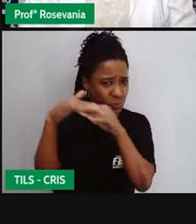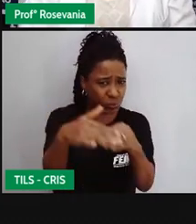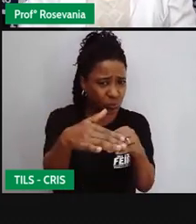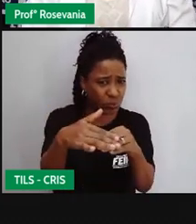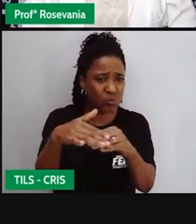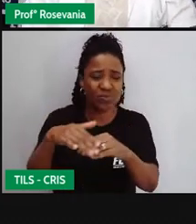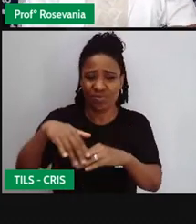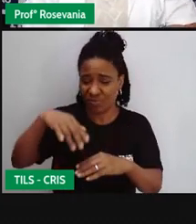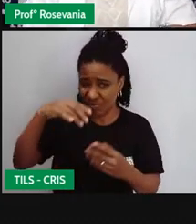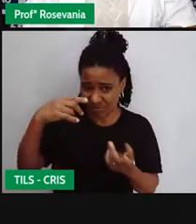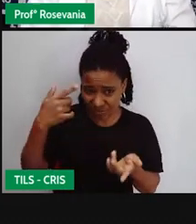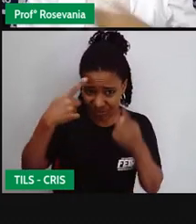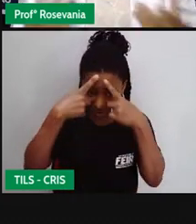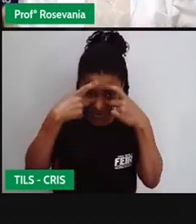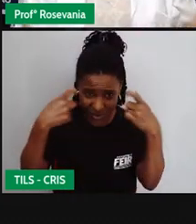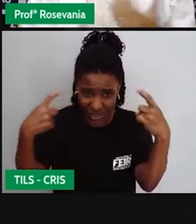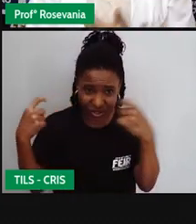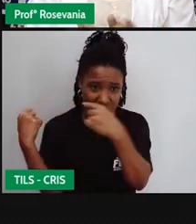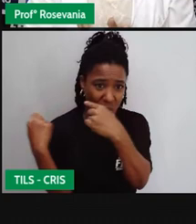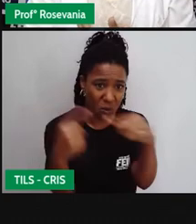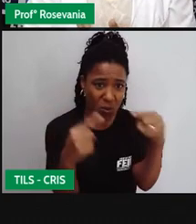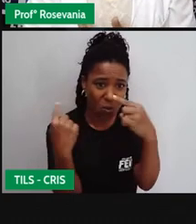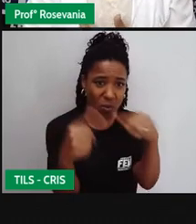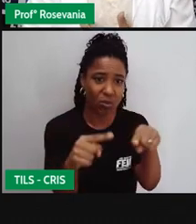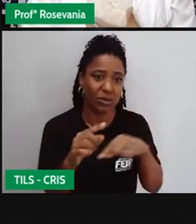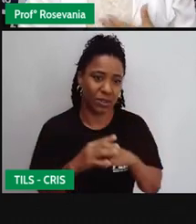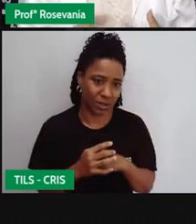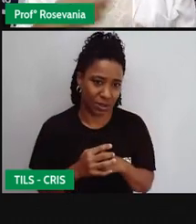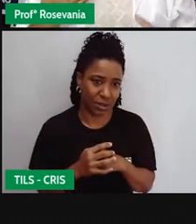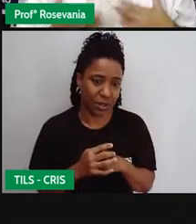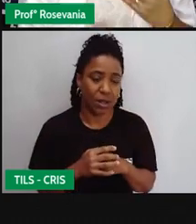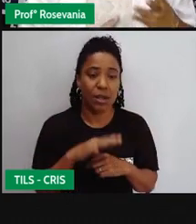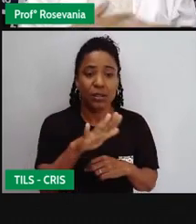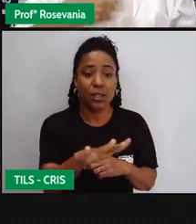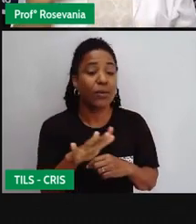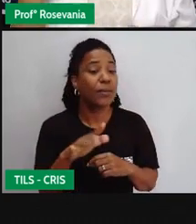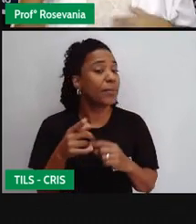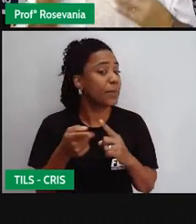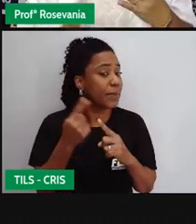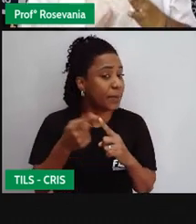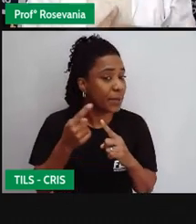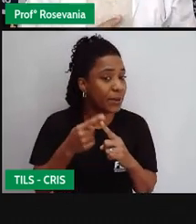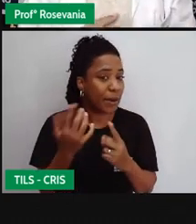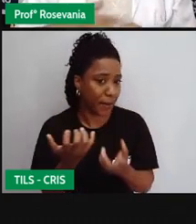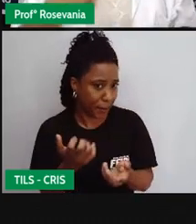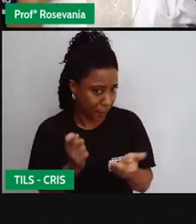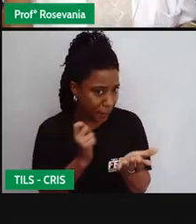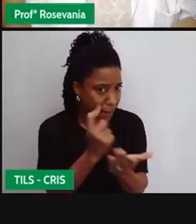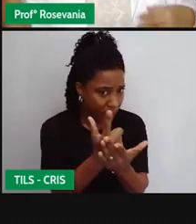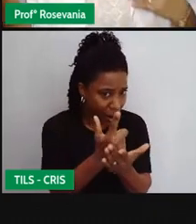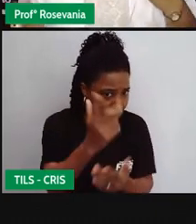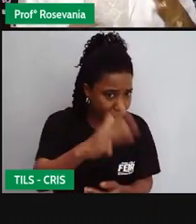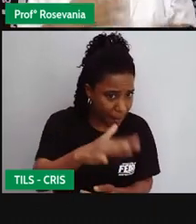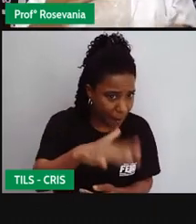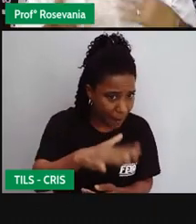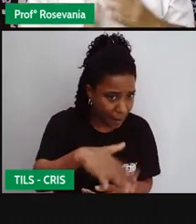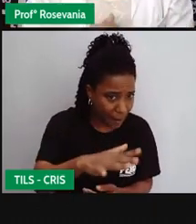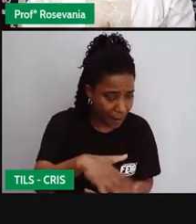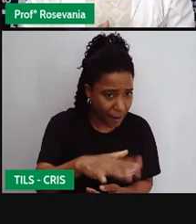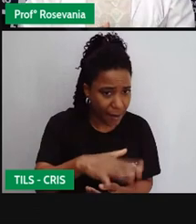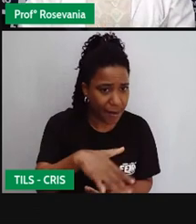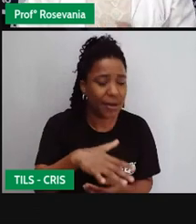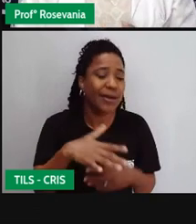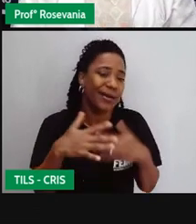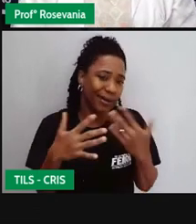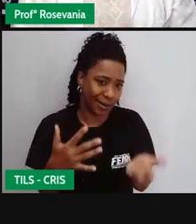bem baixos, onde o agricultor ele teria prejuízo, mas tem a questão identitária, tem a questão de terras da família, tem toda aquela parte